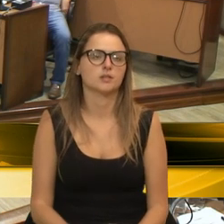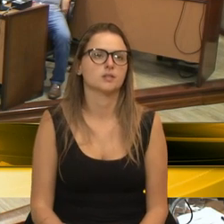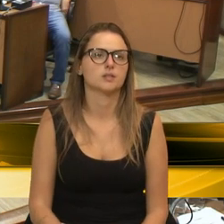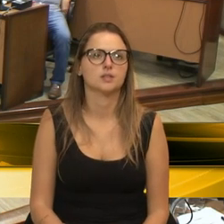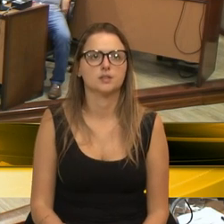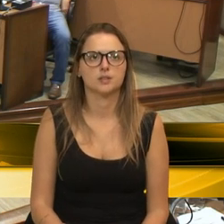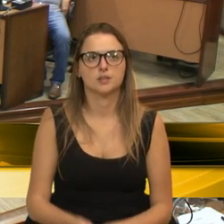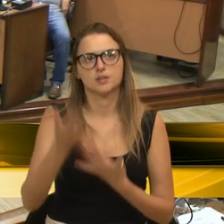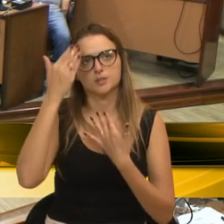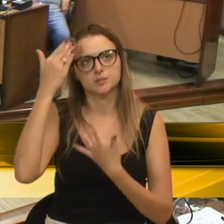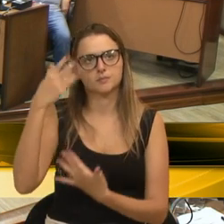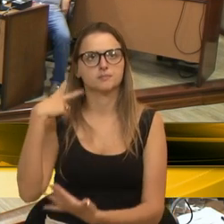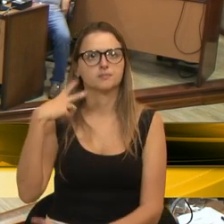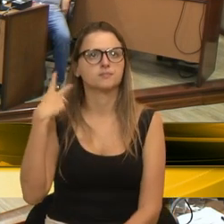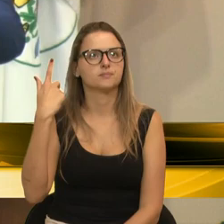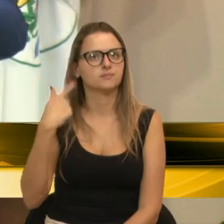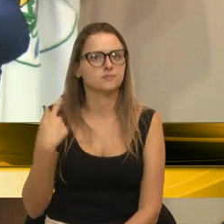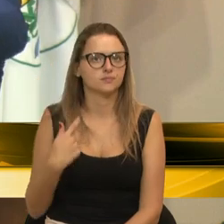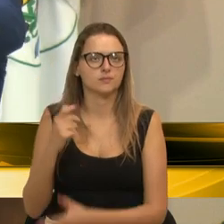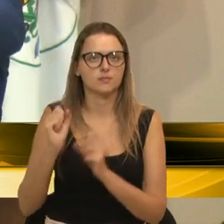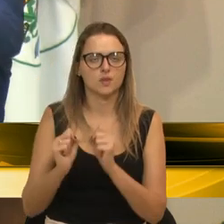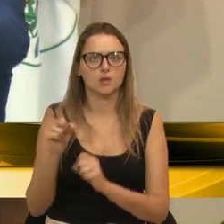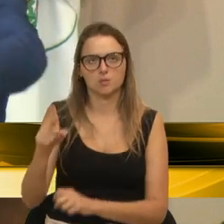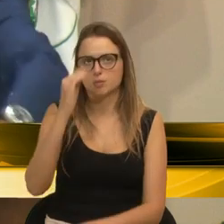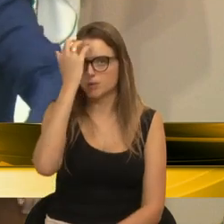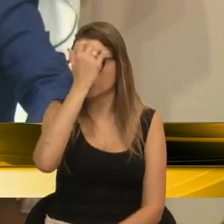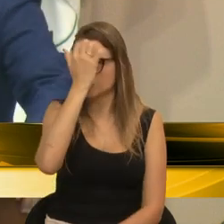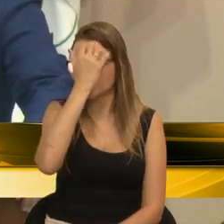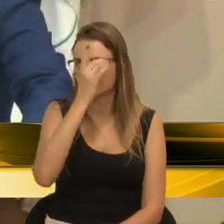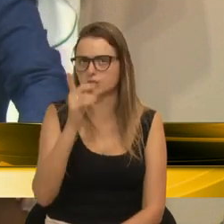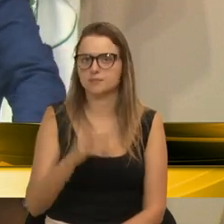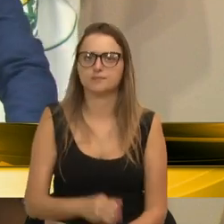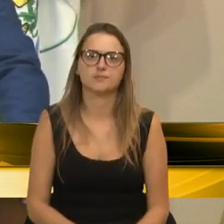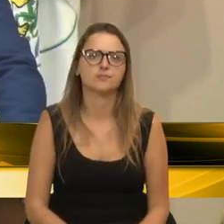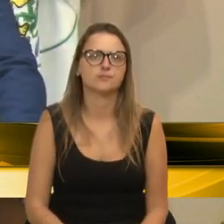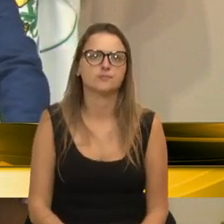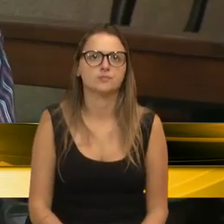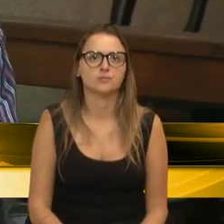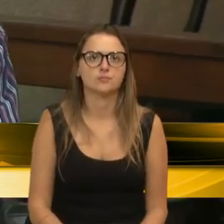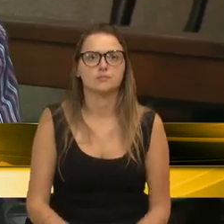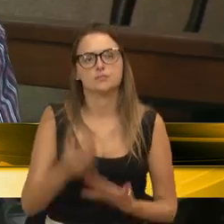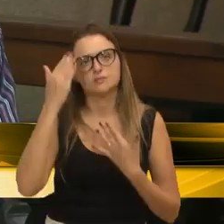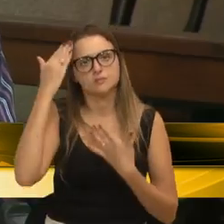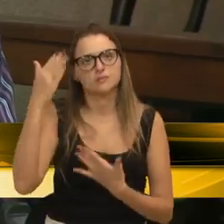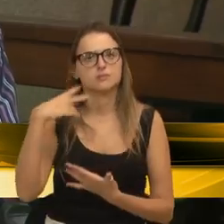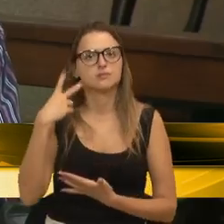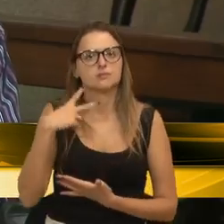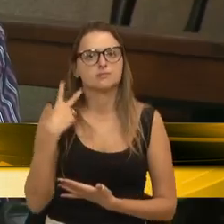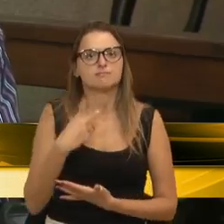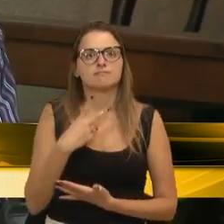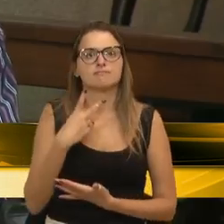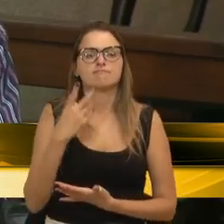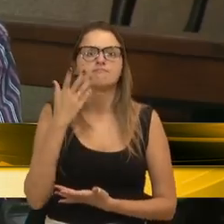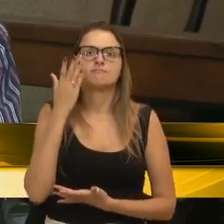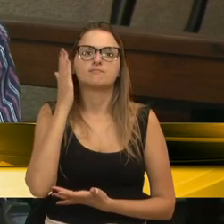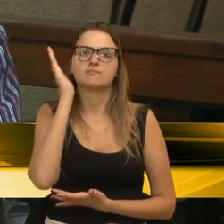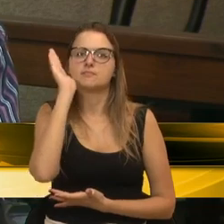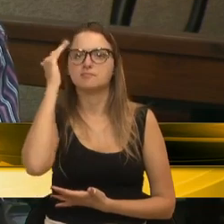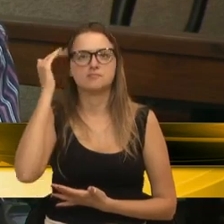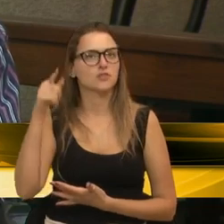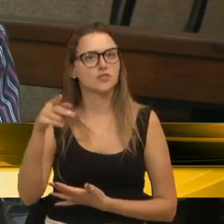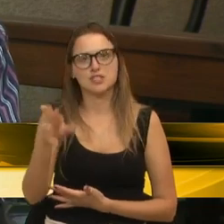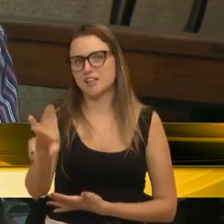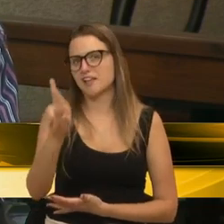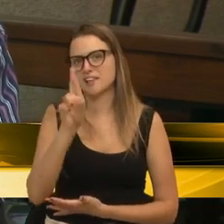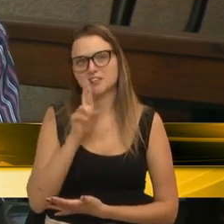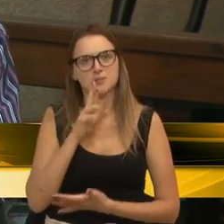Muito obrigado, vereadora Gladys. Vereador Adiló, depois vereador Renato e vereador Périco. Obrigado, vereador Felipe. Vossa Excelência praticamente respondeu.